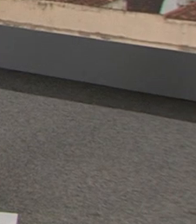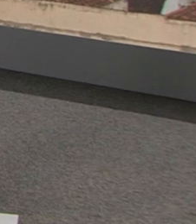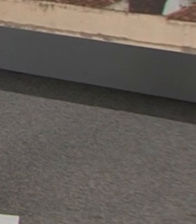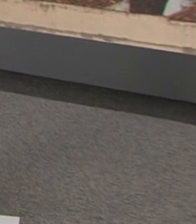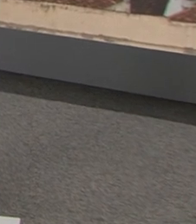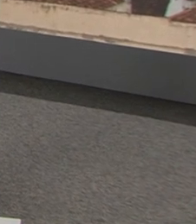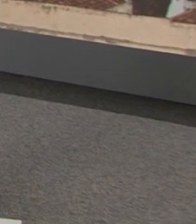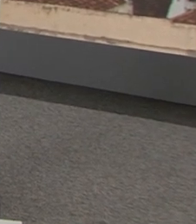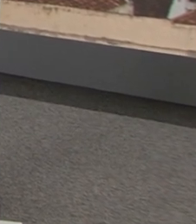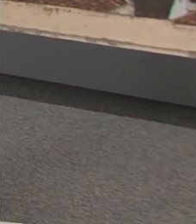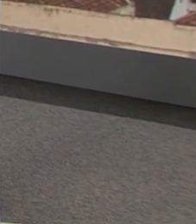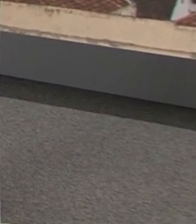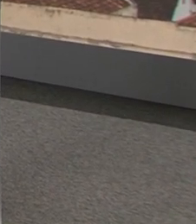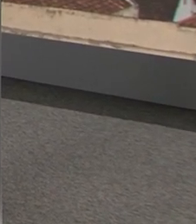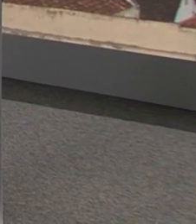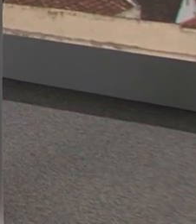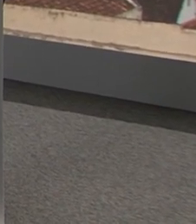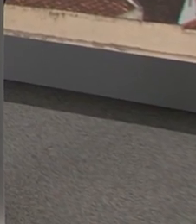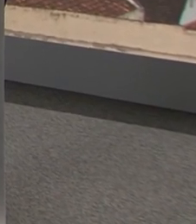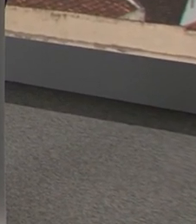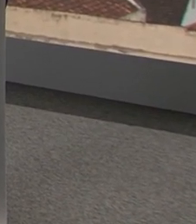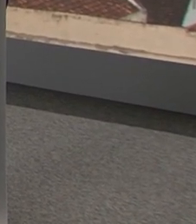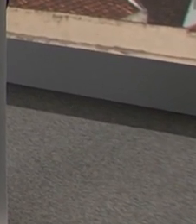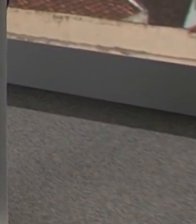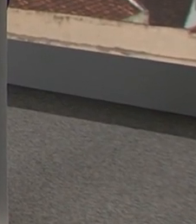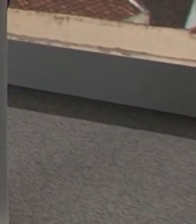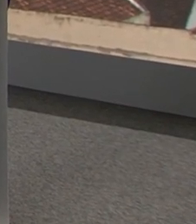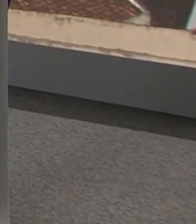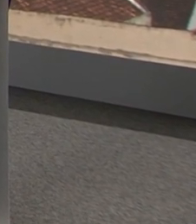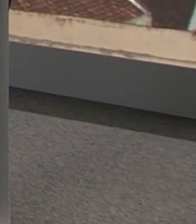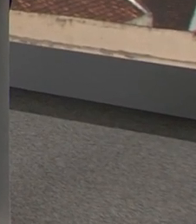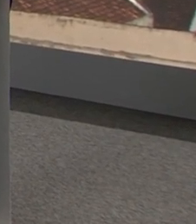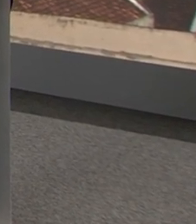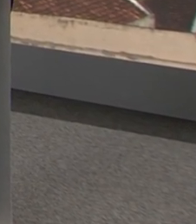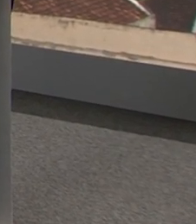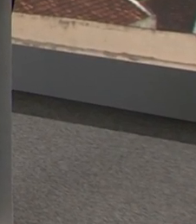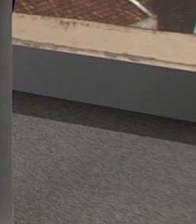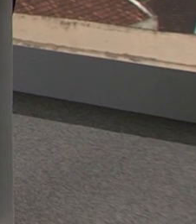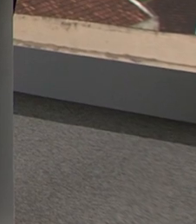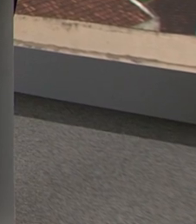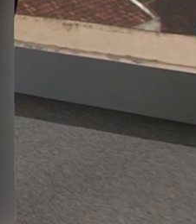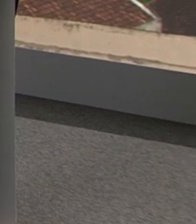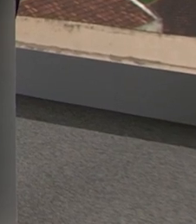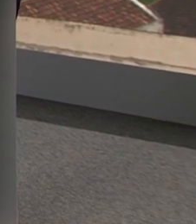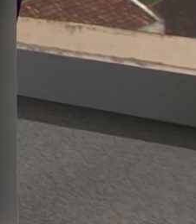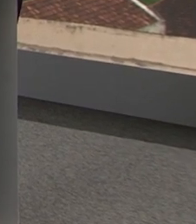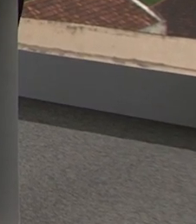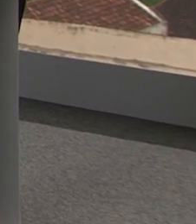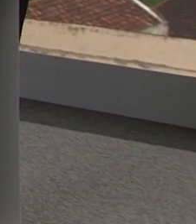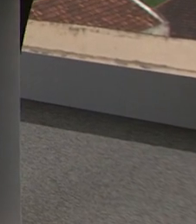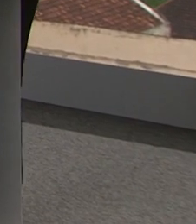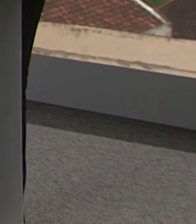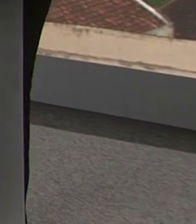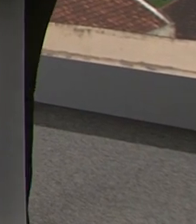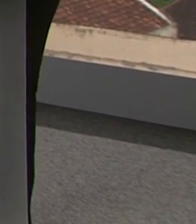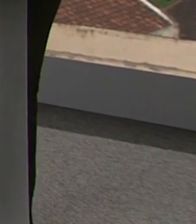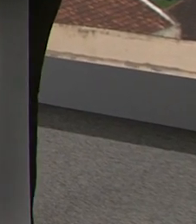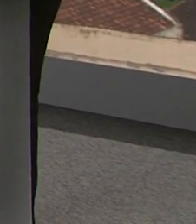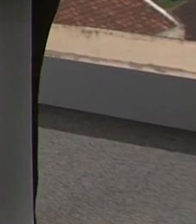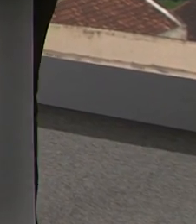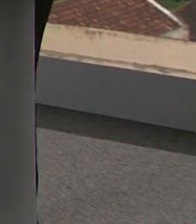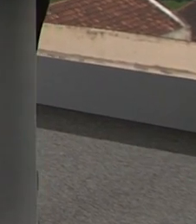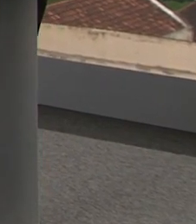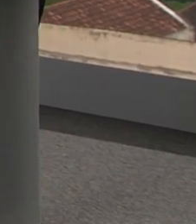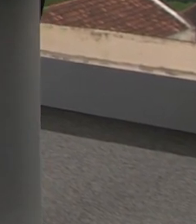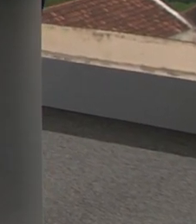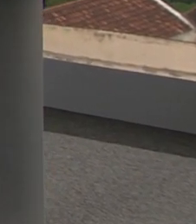E a gente volta a nossa edição com informações sobre o velório do ator e diretor Milton Gonçalves. Priscila Terezo está no